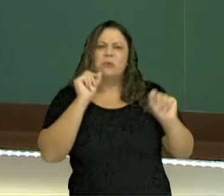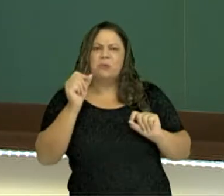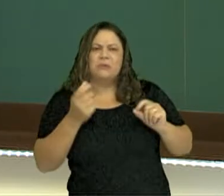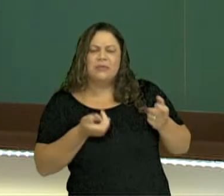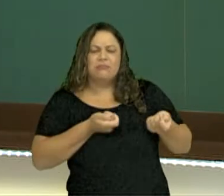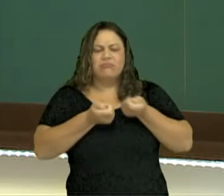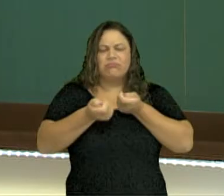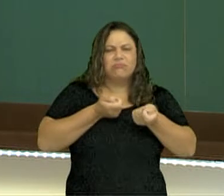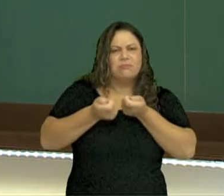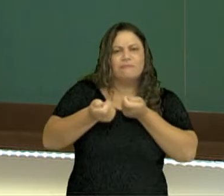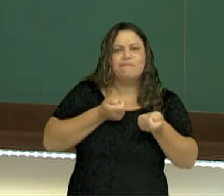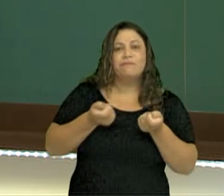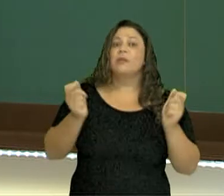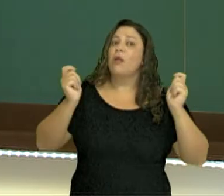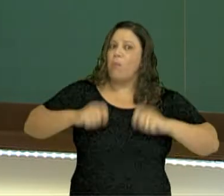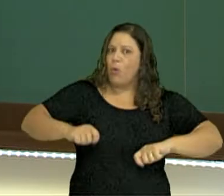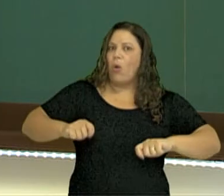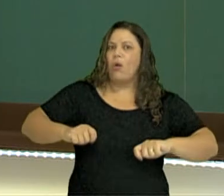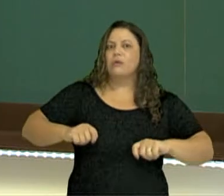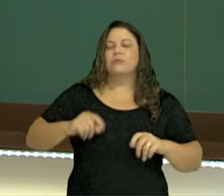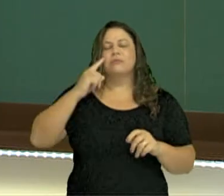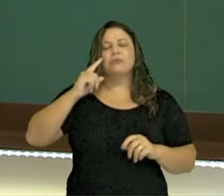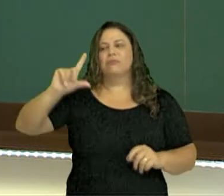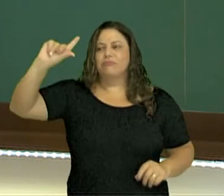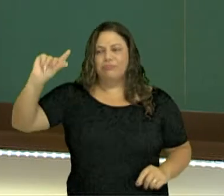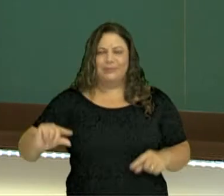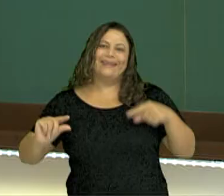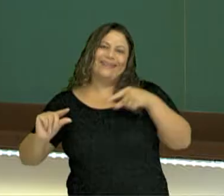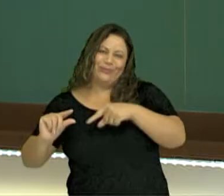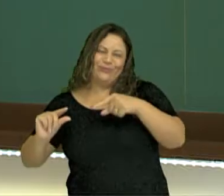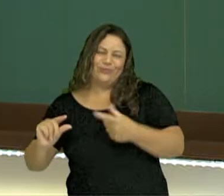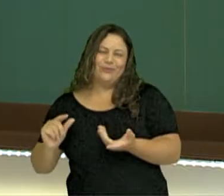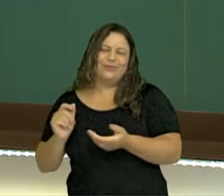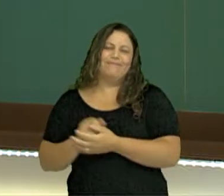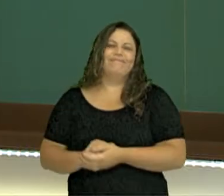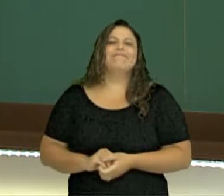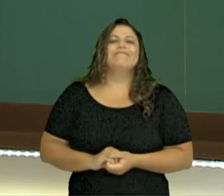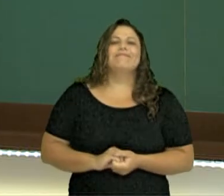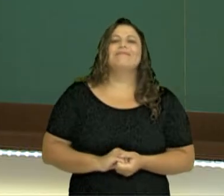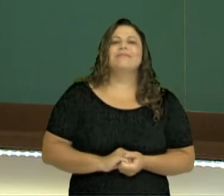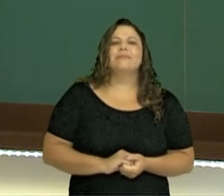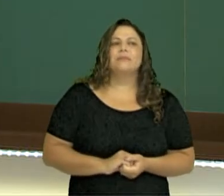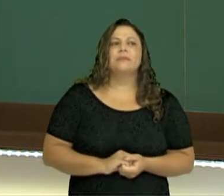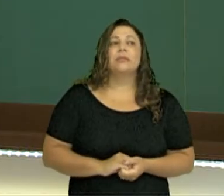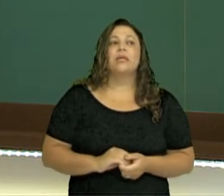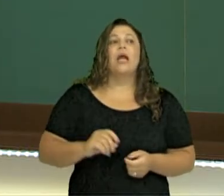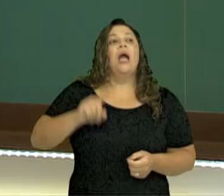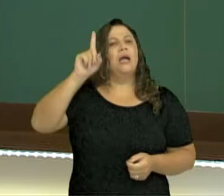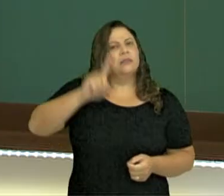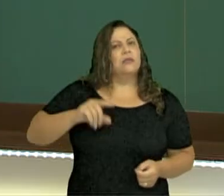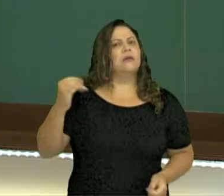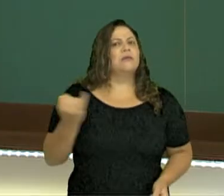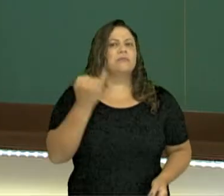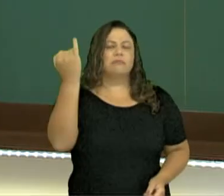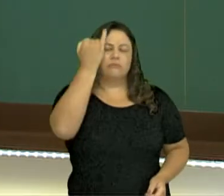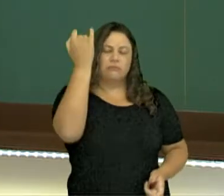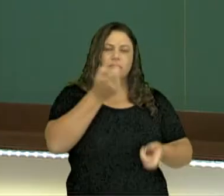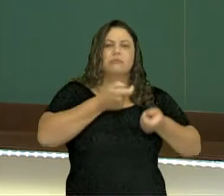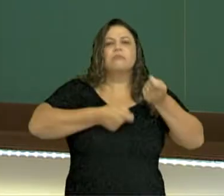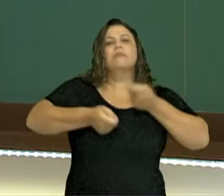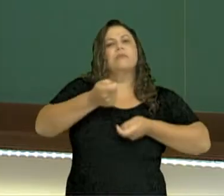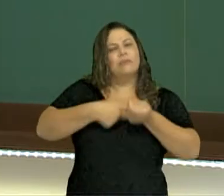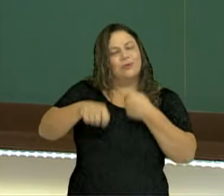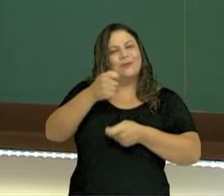se naqueles itens a gente pode reduzir esses valores. Então, eis a importância de um orçamento